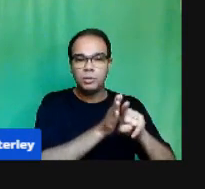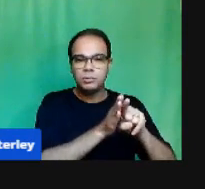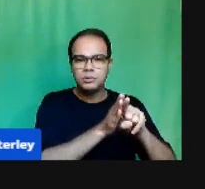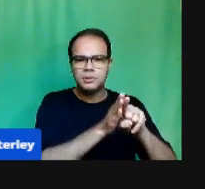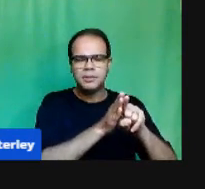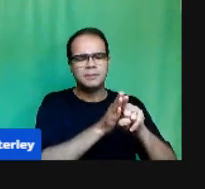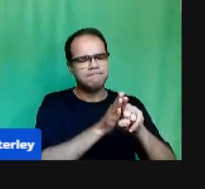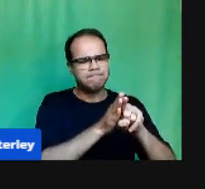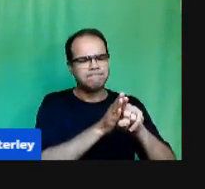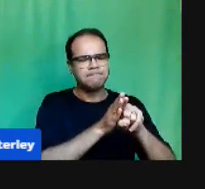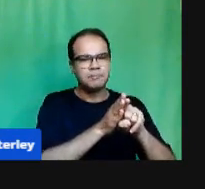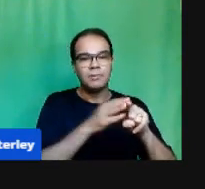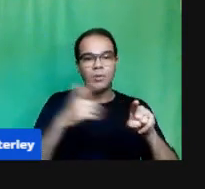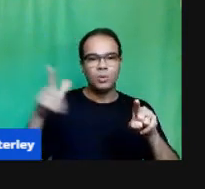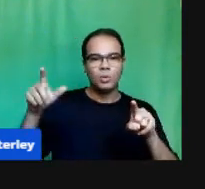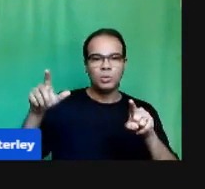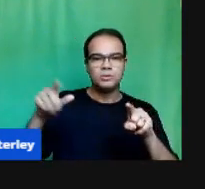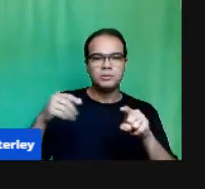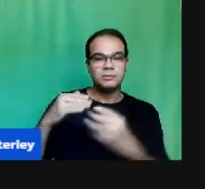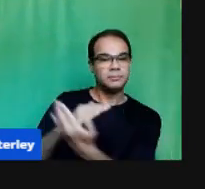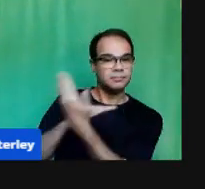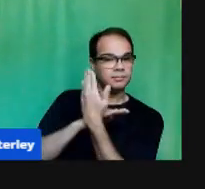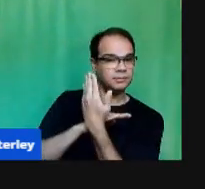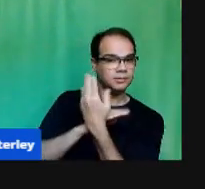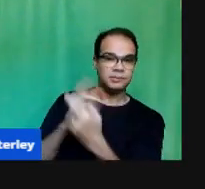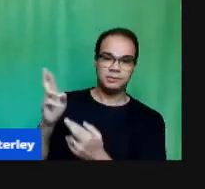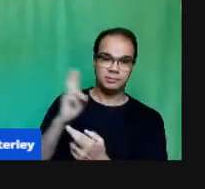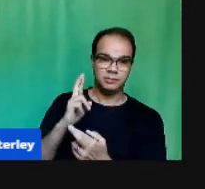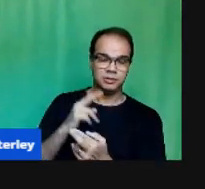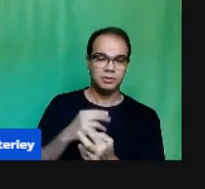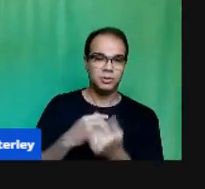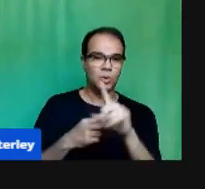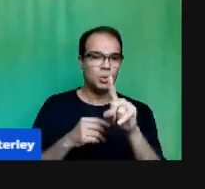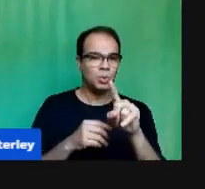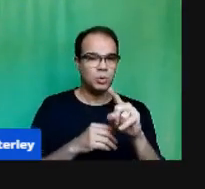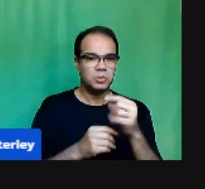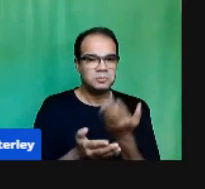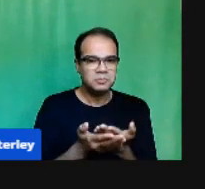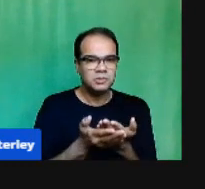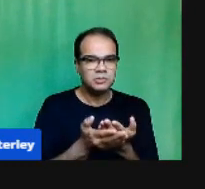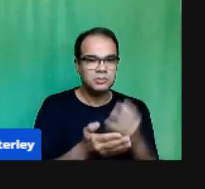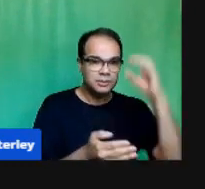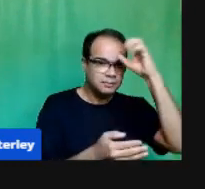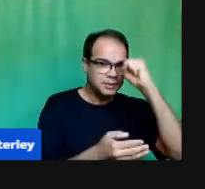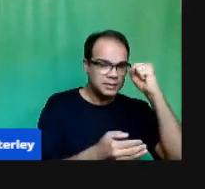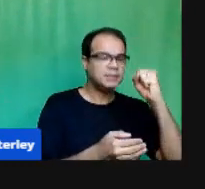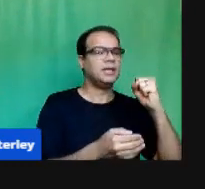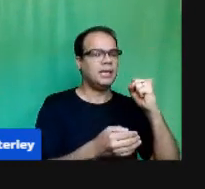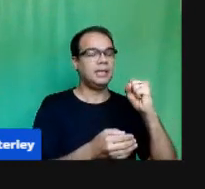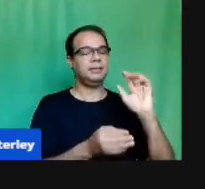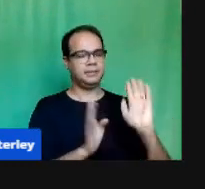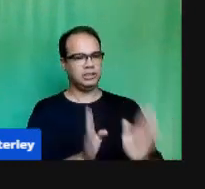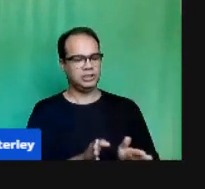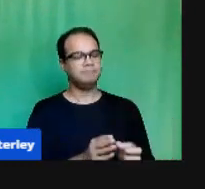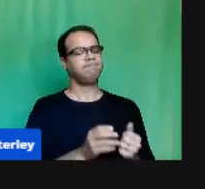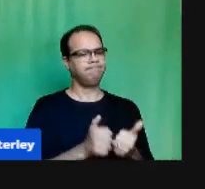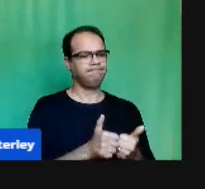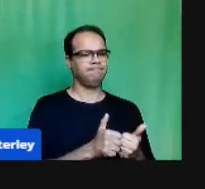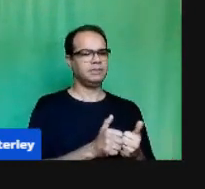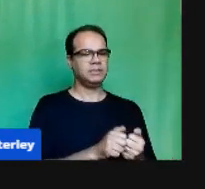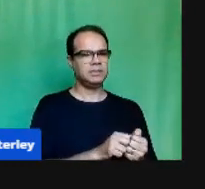Aspectos Que Colocamos no papel Analisamos E a partir disso